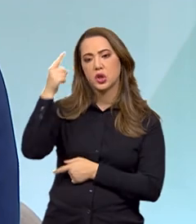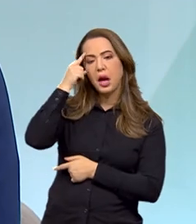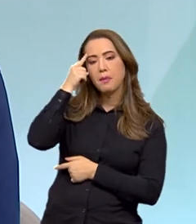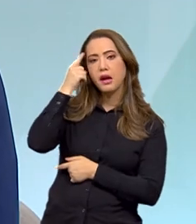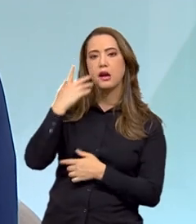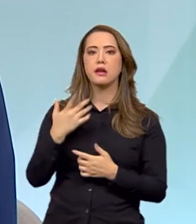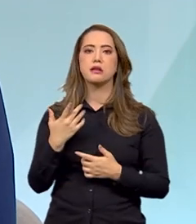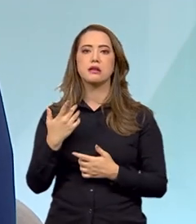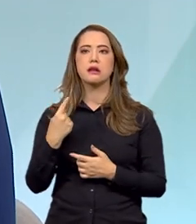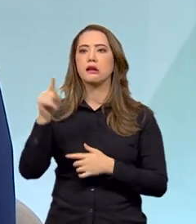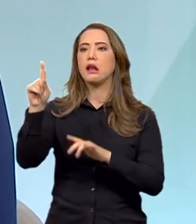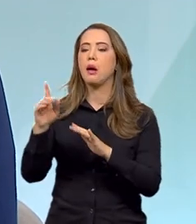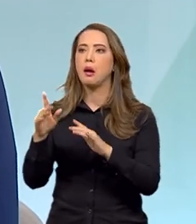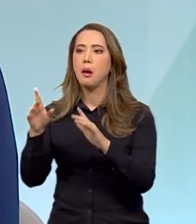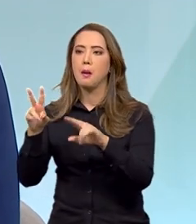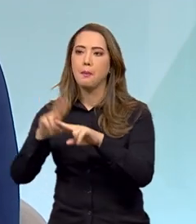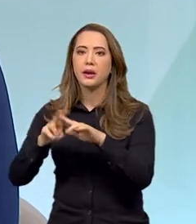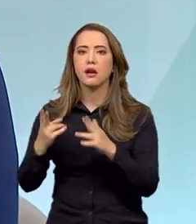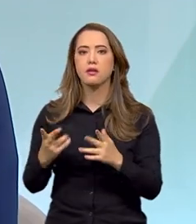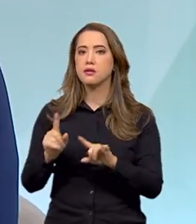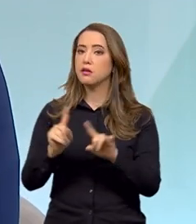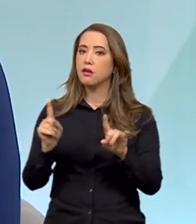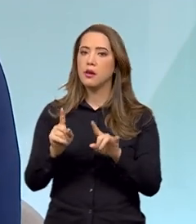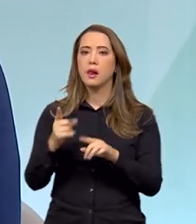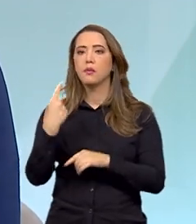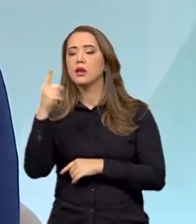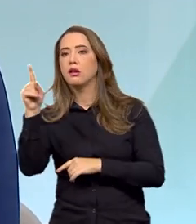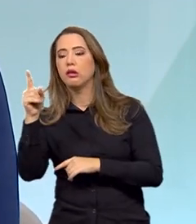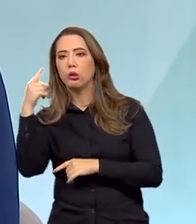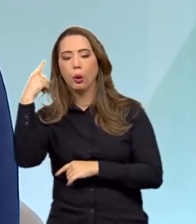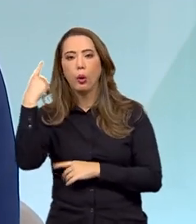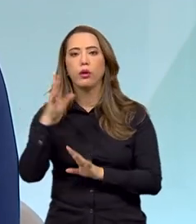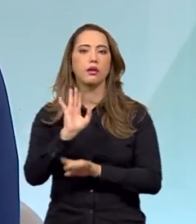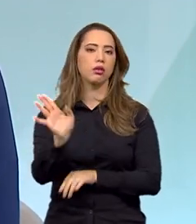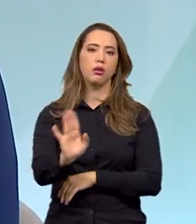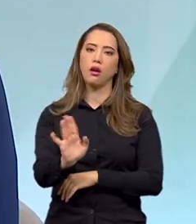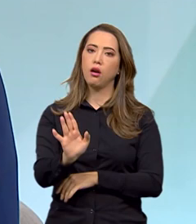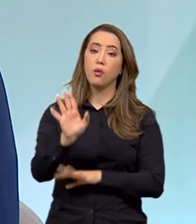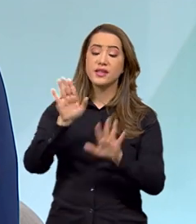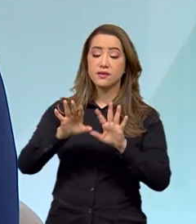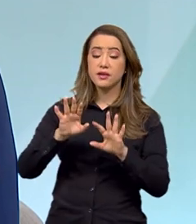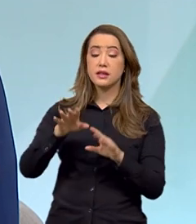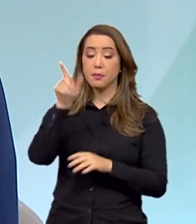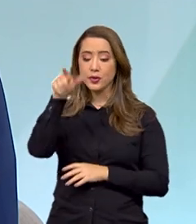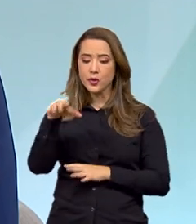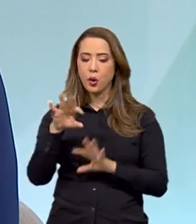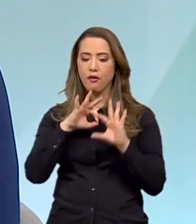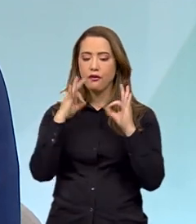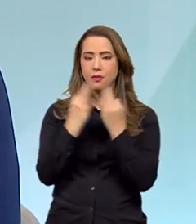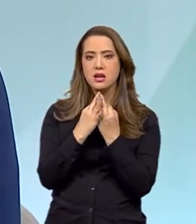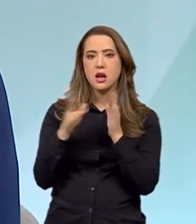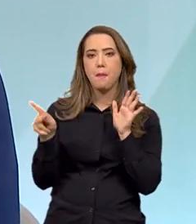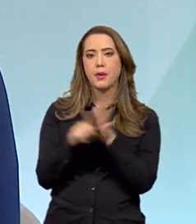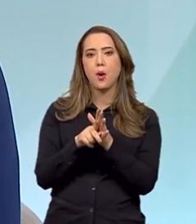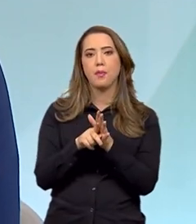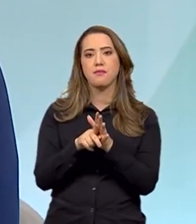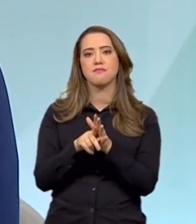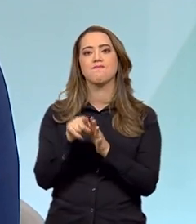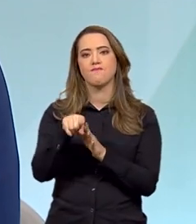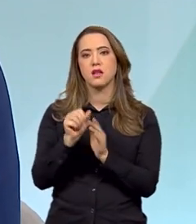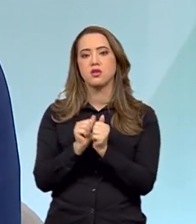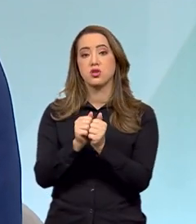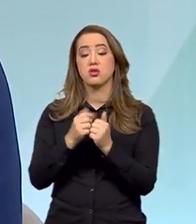babando na esquina. Não é. Muitas vezes é uma pessoa próxima da família, de confiança da família, da criança.